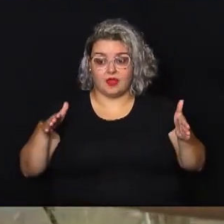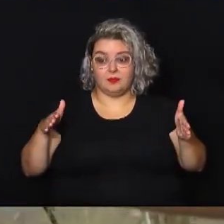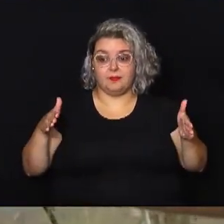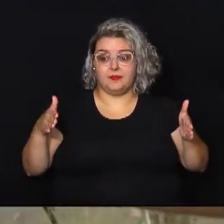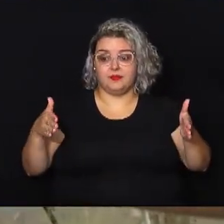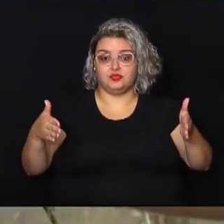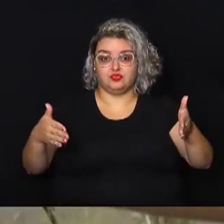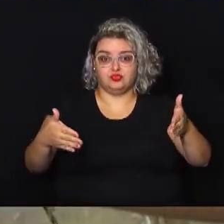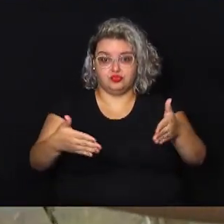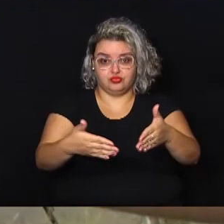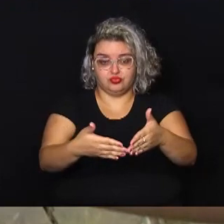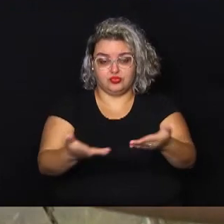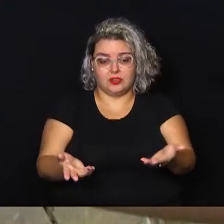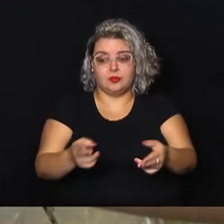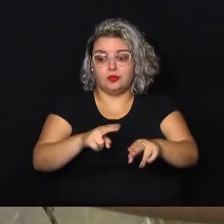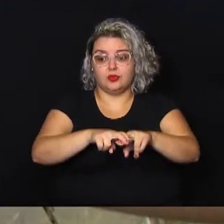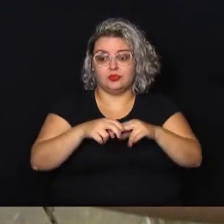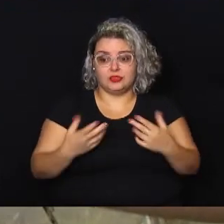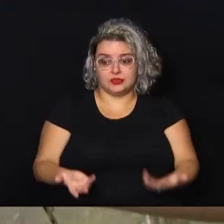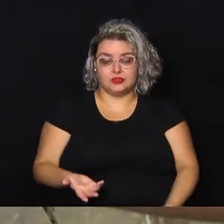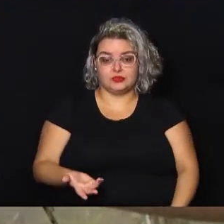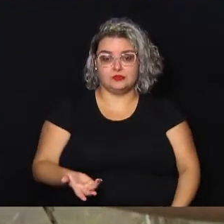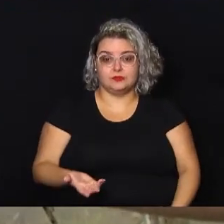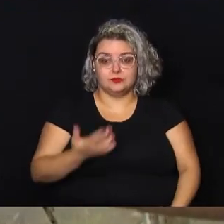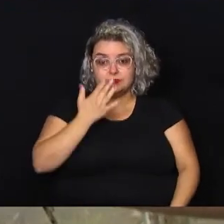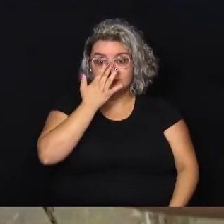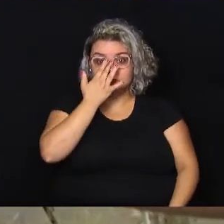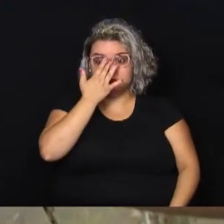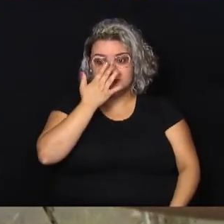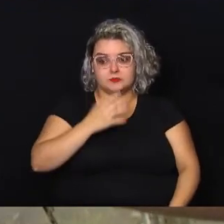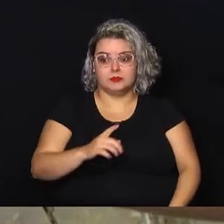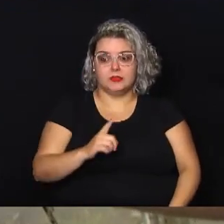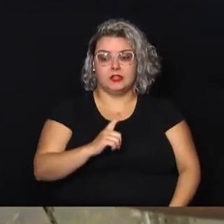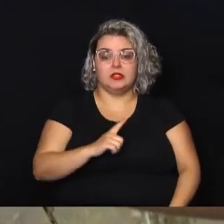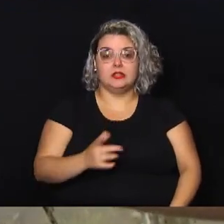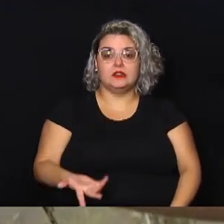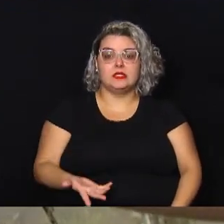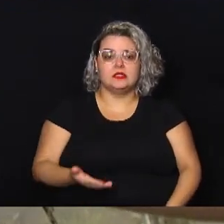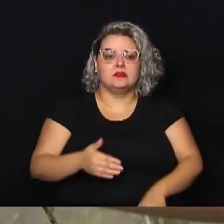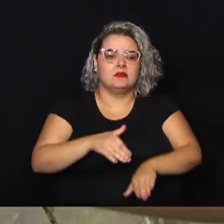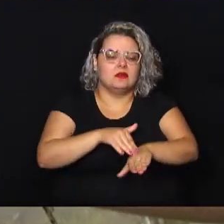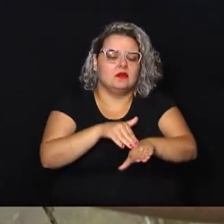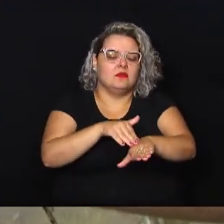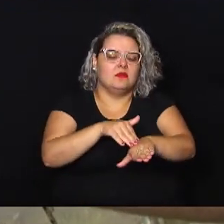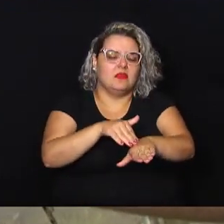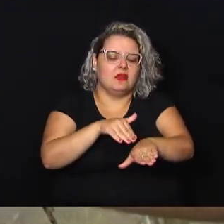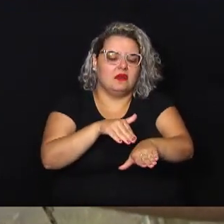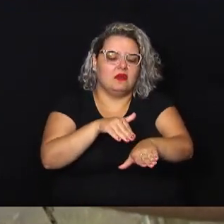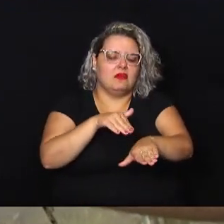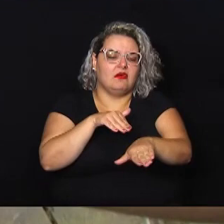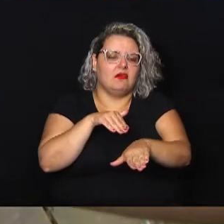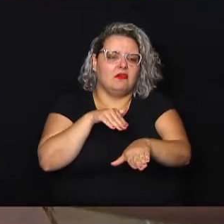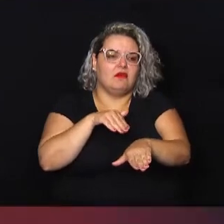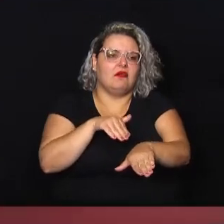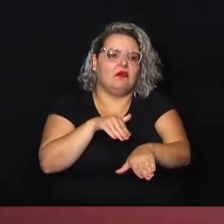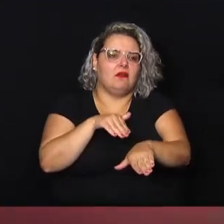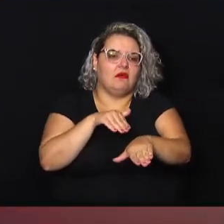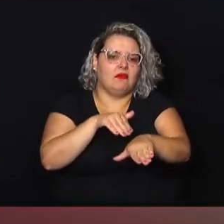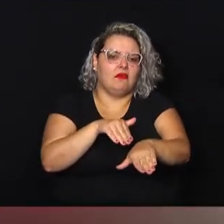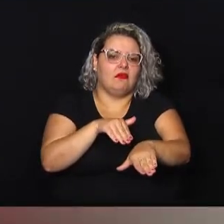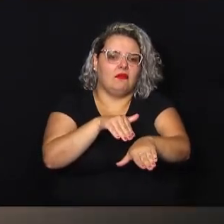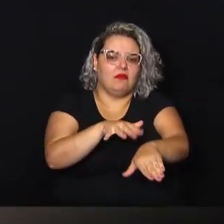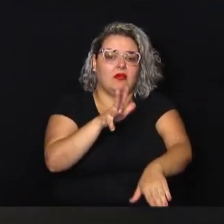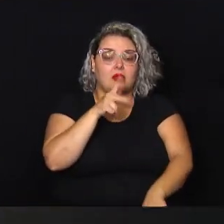portanto, causa este trânsito lento, muito forte, e os acidentes.